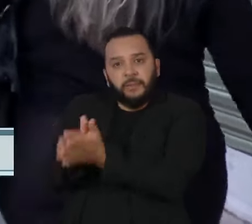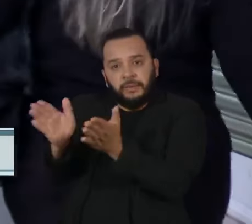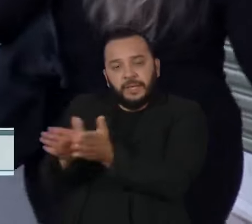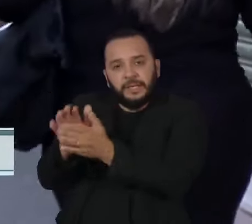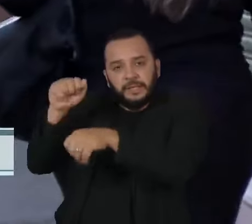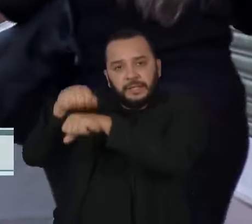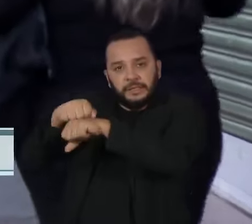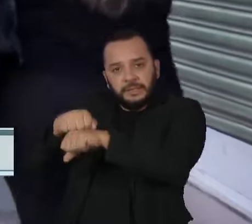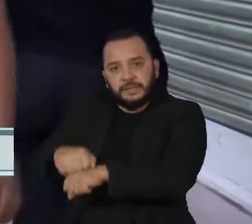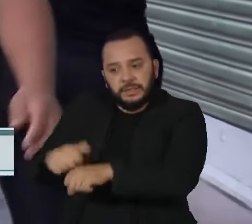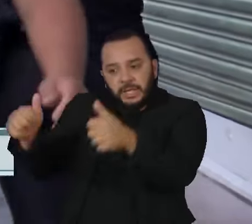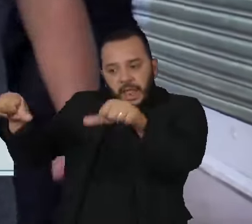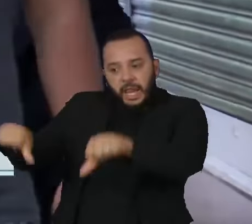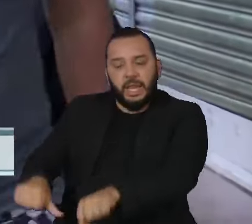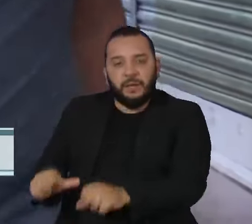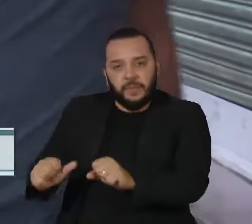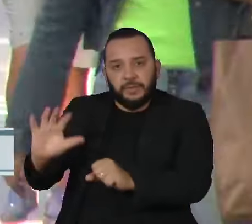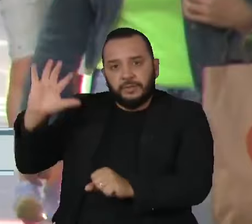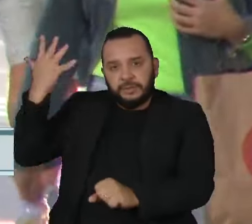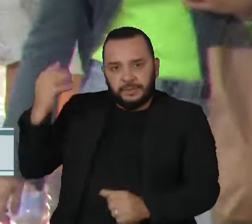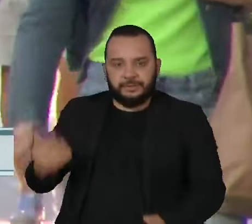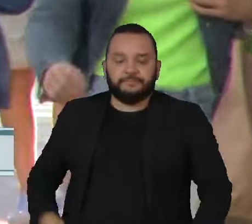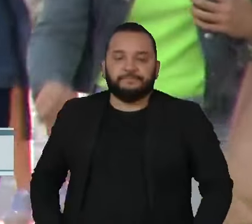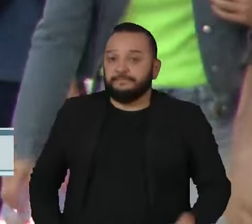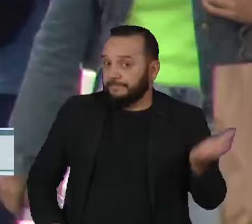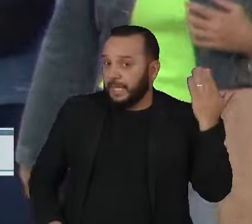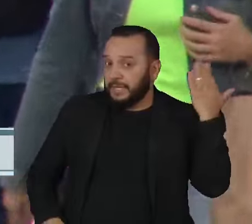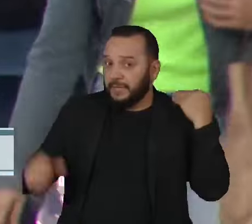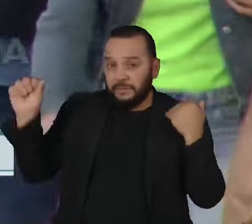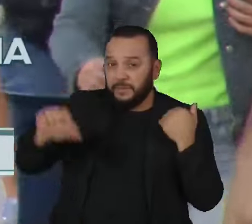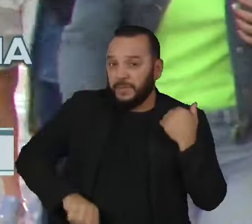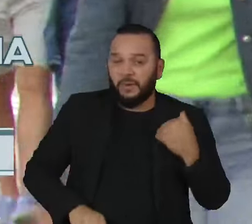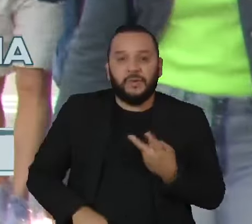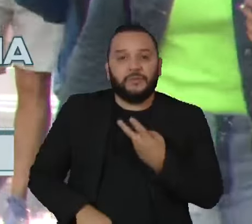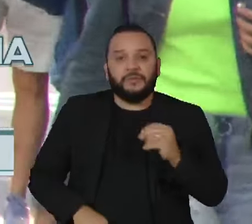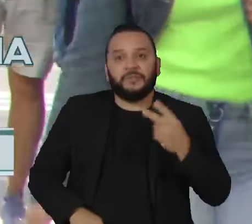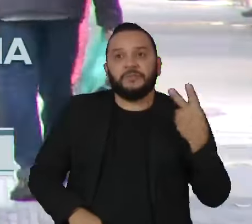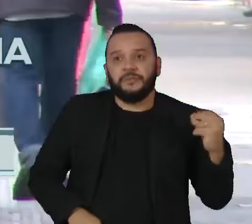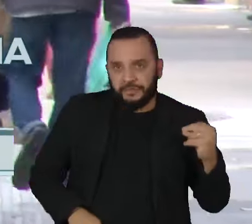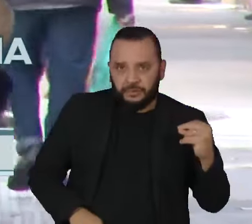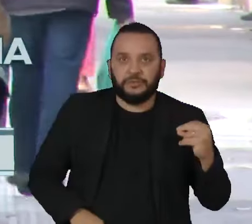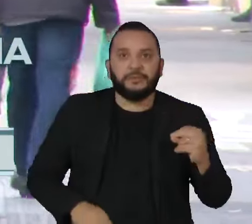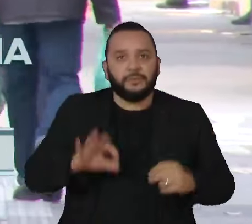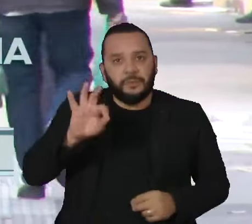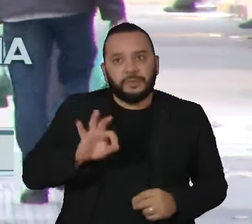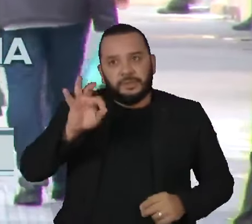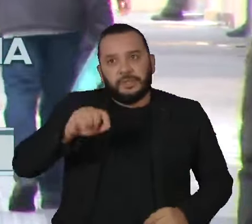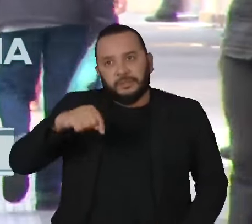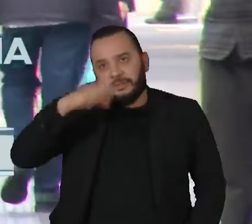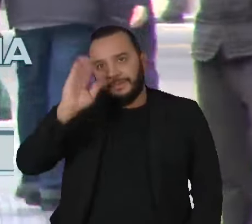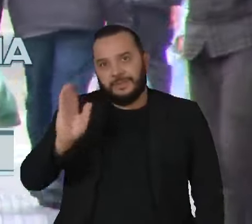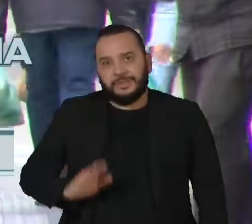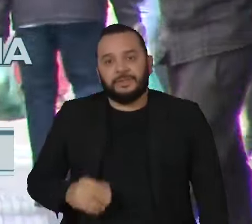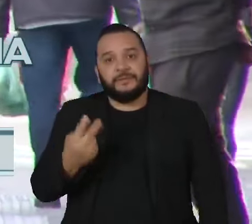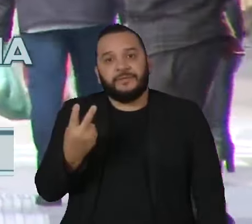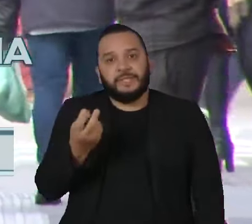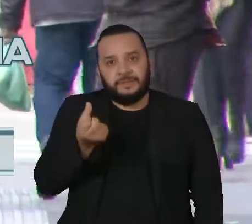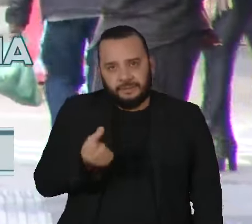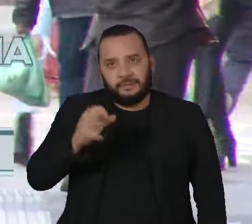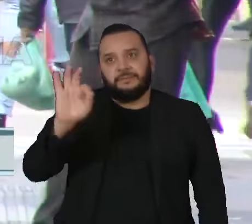Já foi pior. Em 2020, em plena pandemia, o percentual no Brasil chegava a